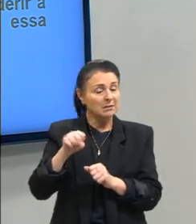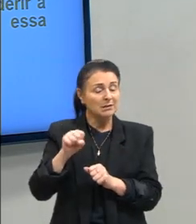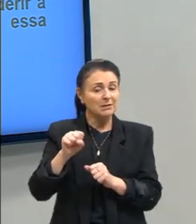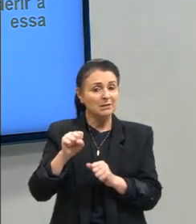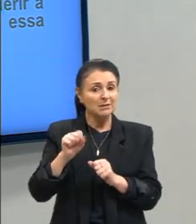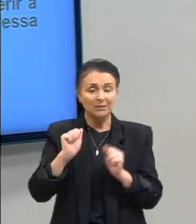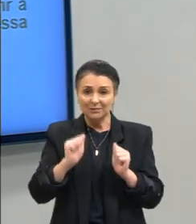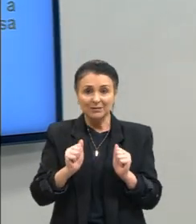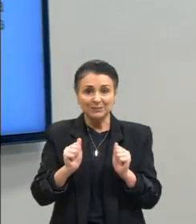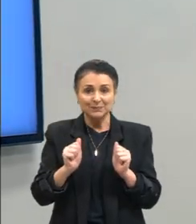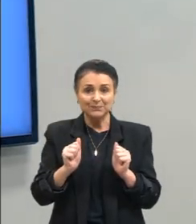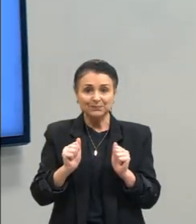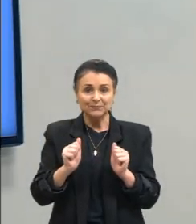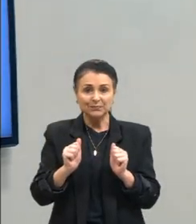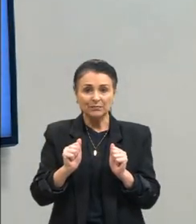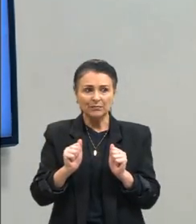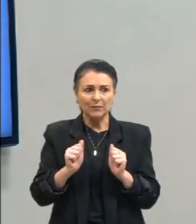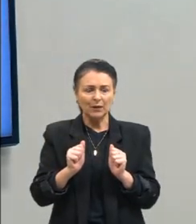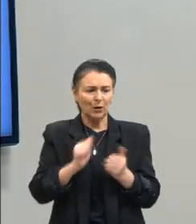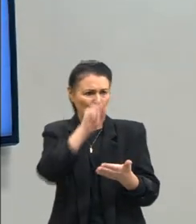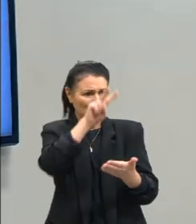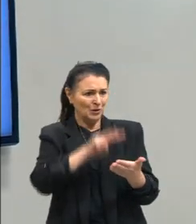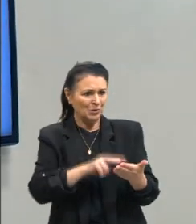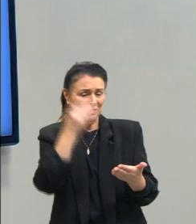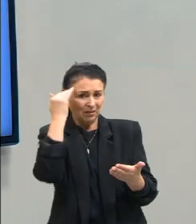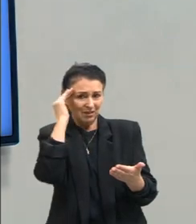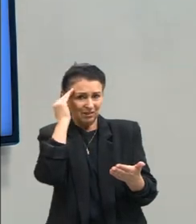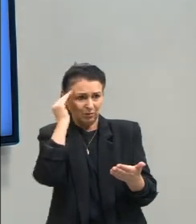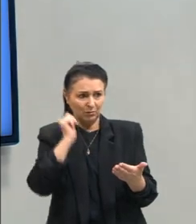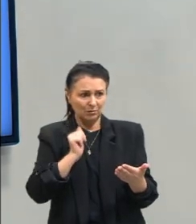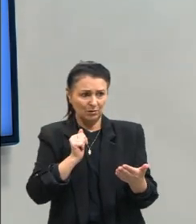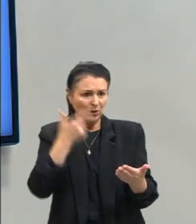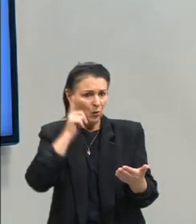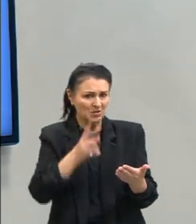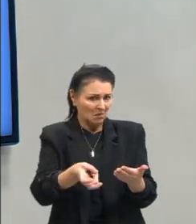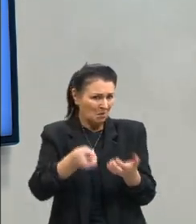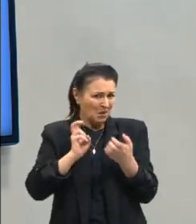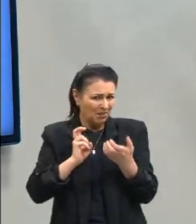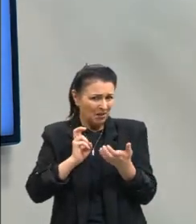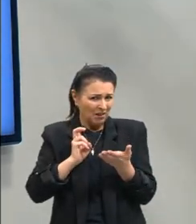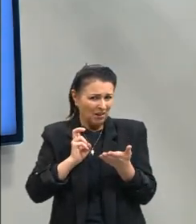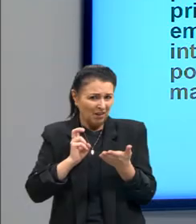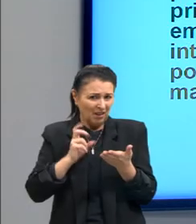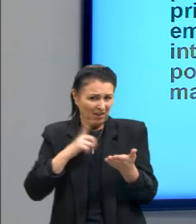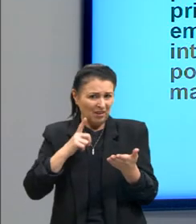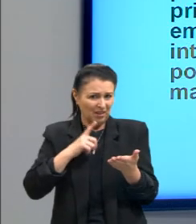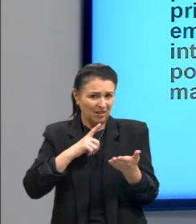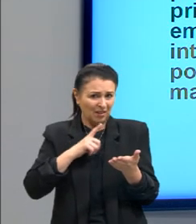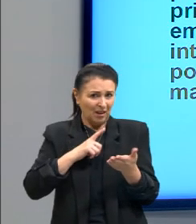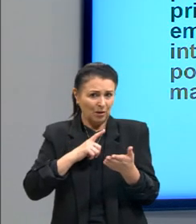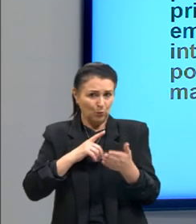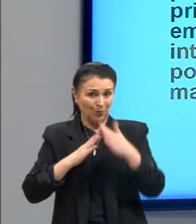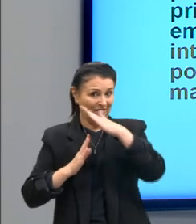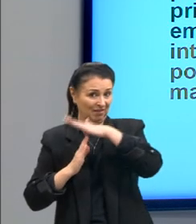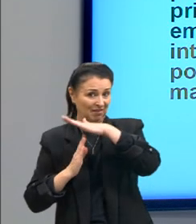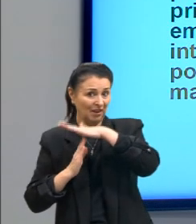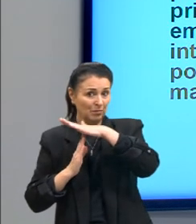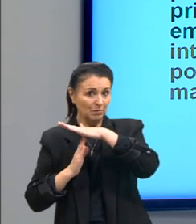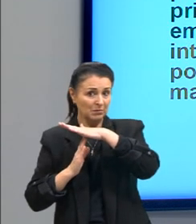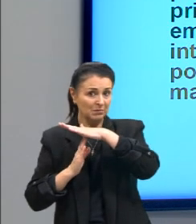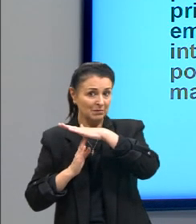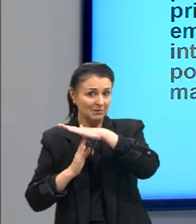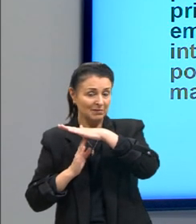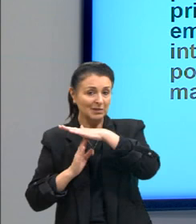o leitor não entende ele não consegue perceber que tem essa localização temporal sim